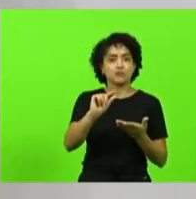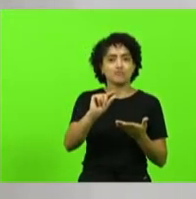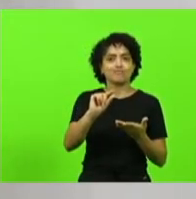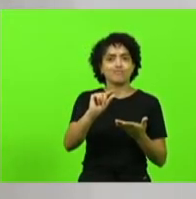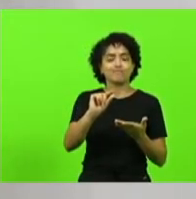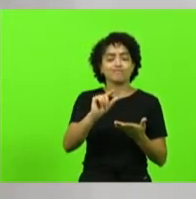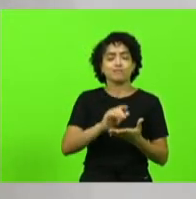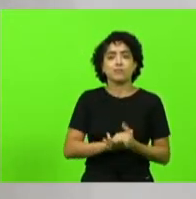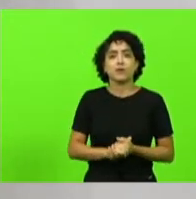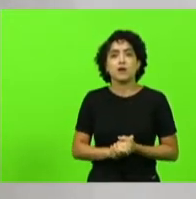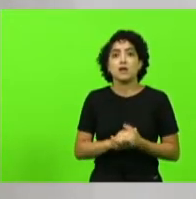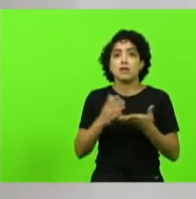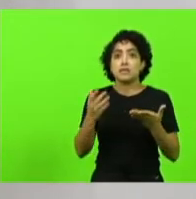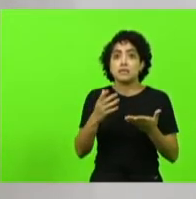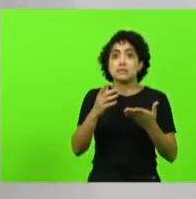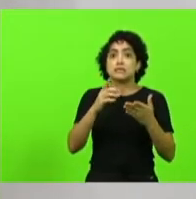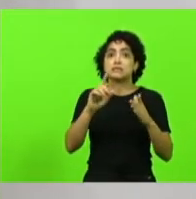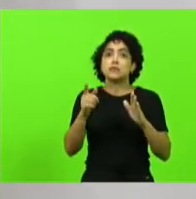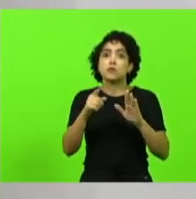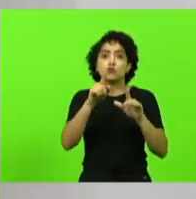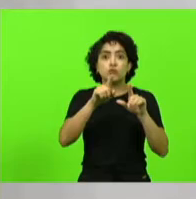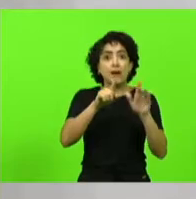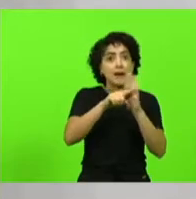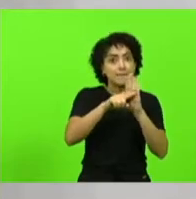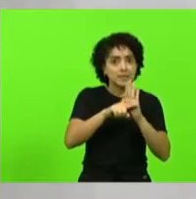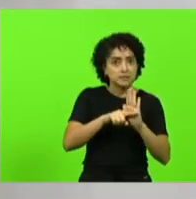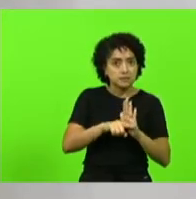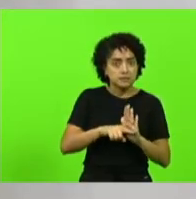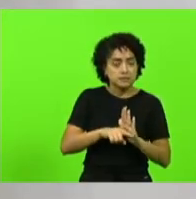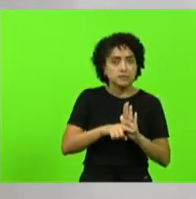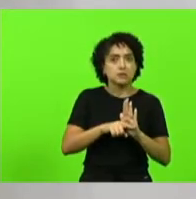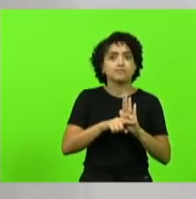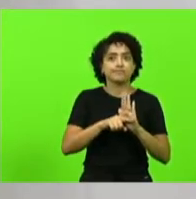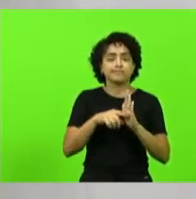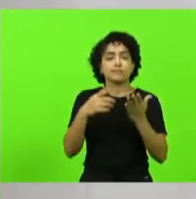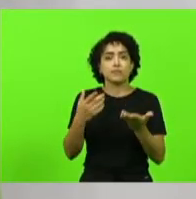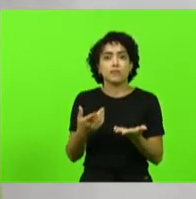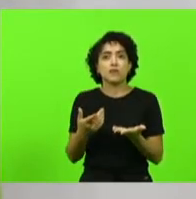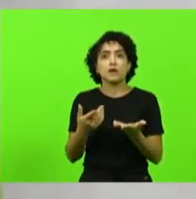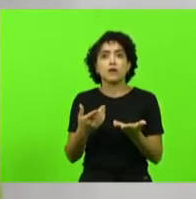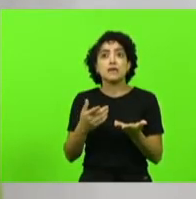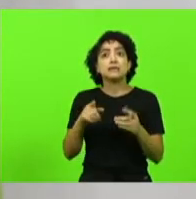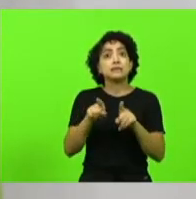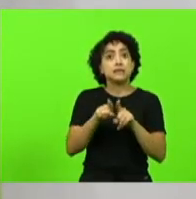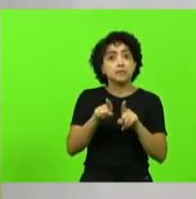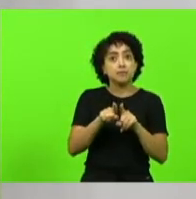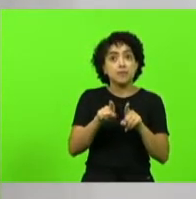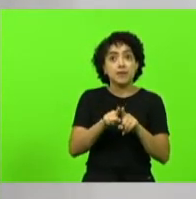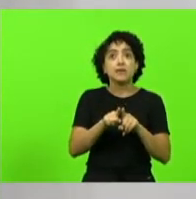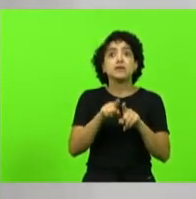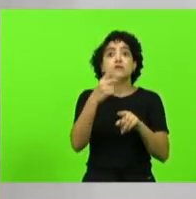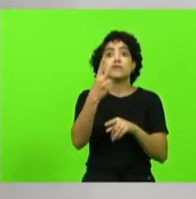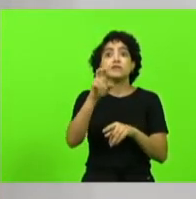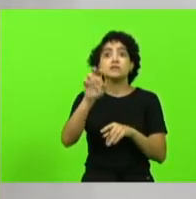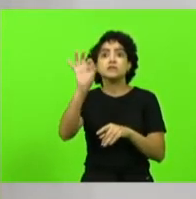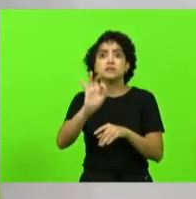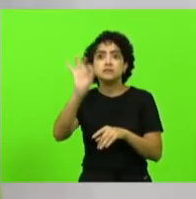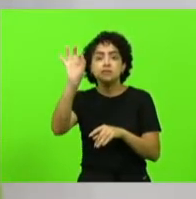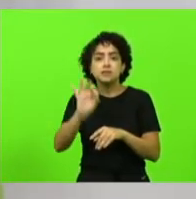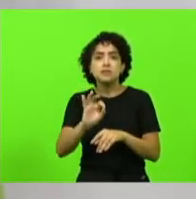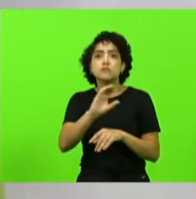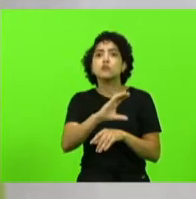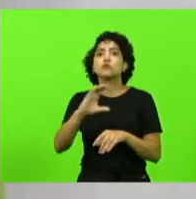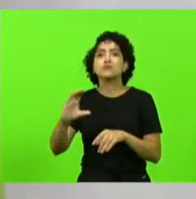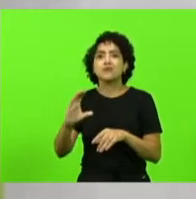segundo levantamento realizado pelo Datafolha além disso ocupam menos 25% dos cargos diretivos das empresas